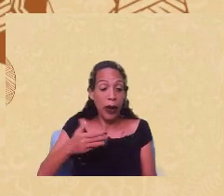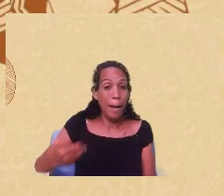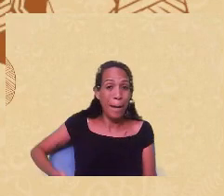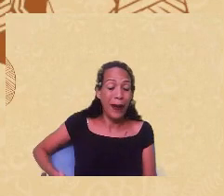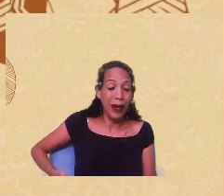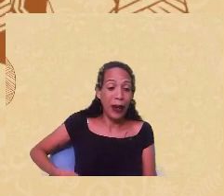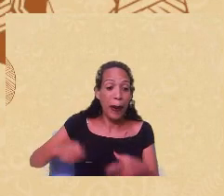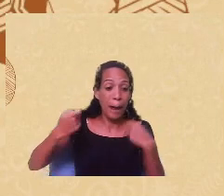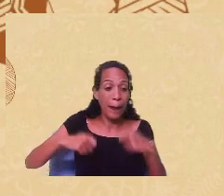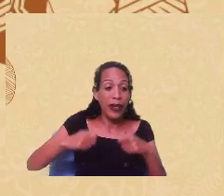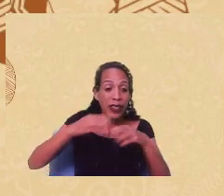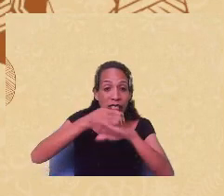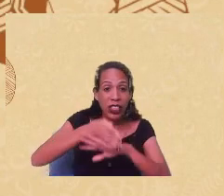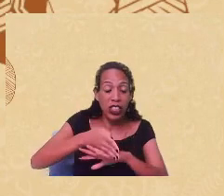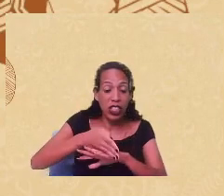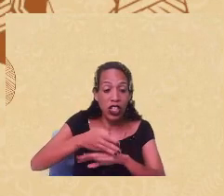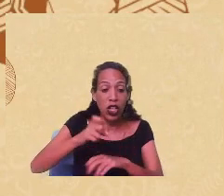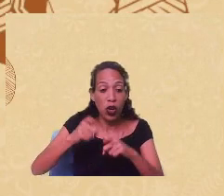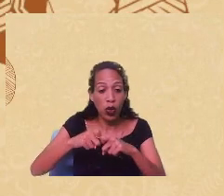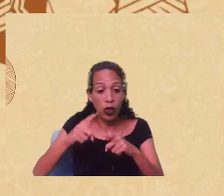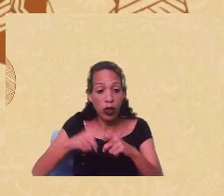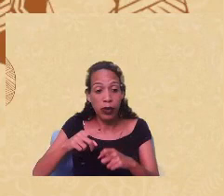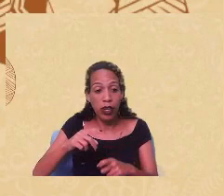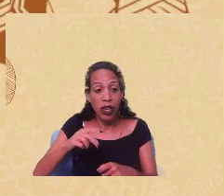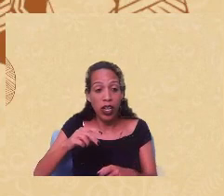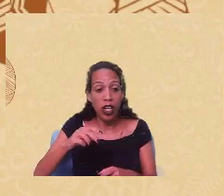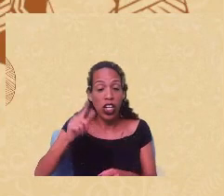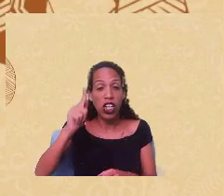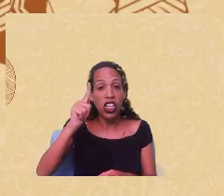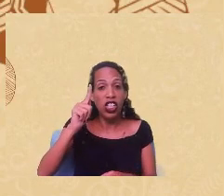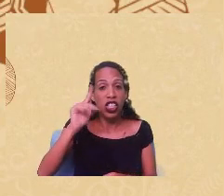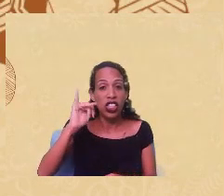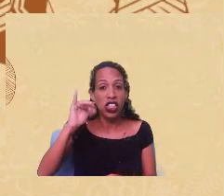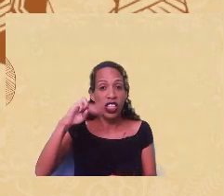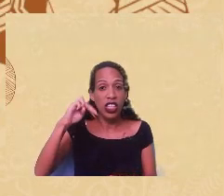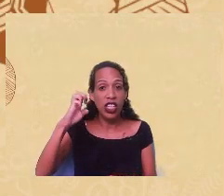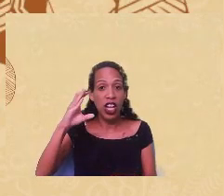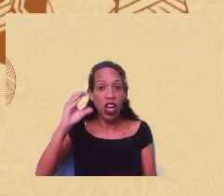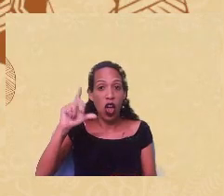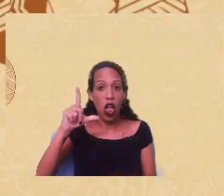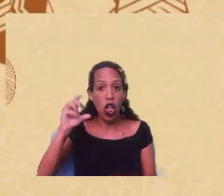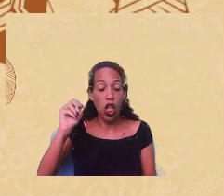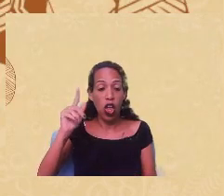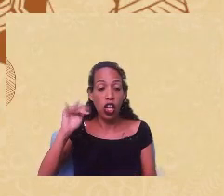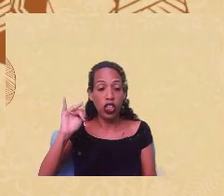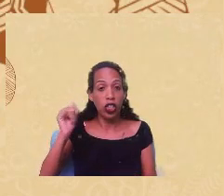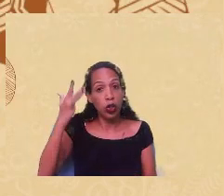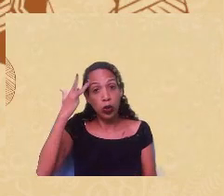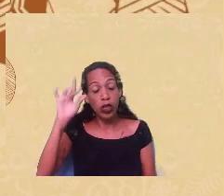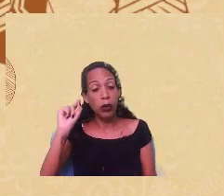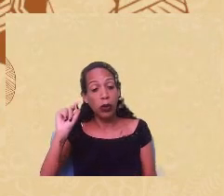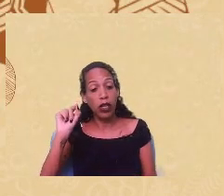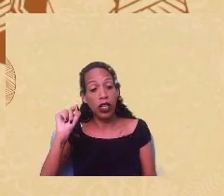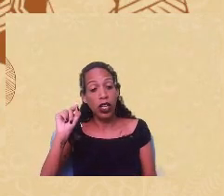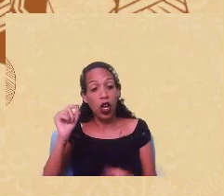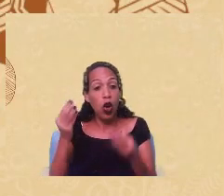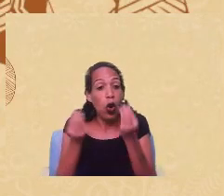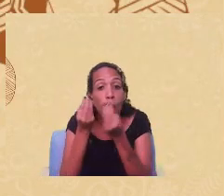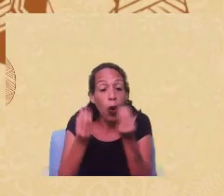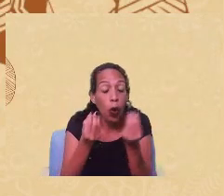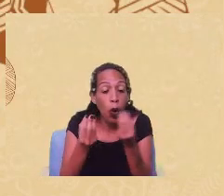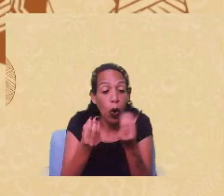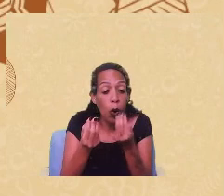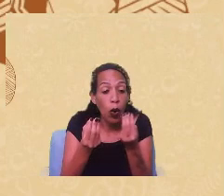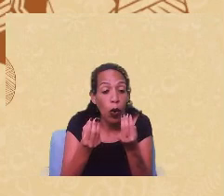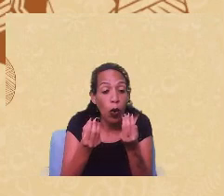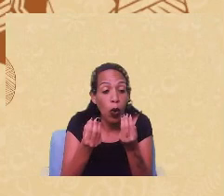consulta ginecológica. Eu estou falando de que muitas mulheres em vida adulta não sabem o que é, como funciona, por